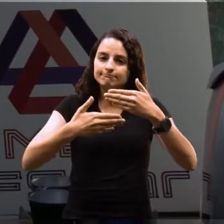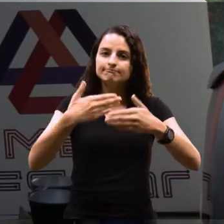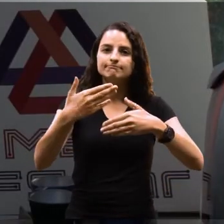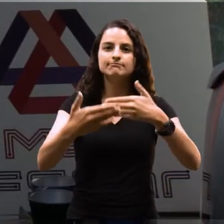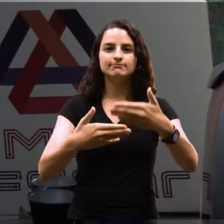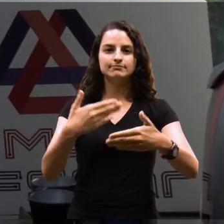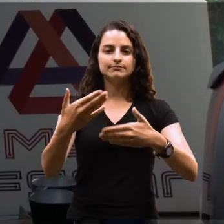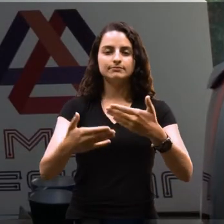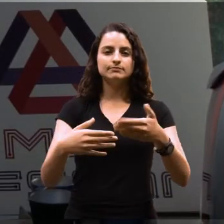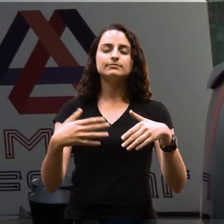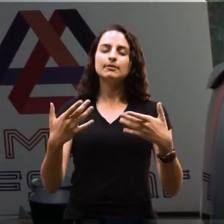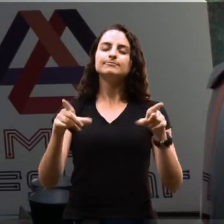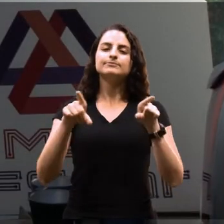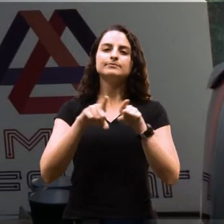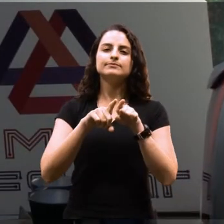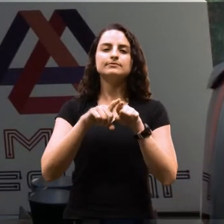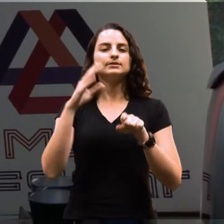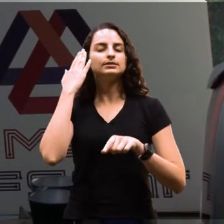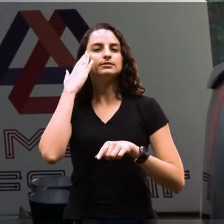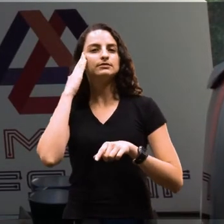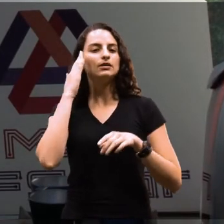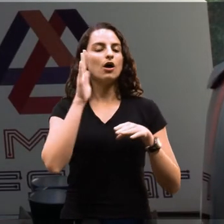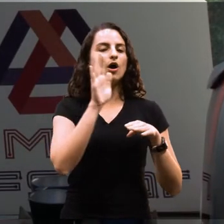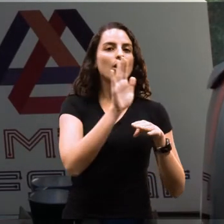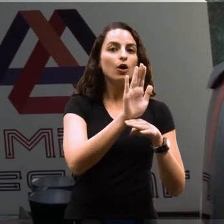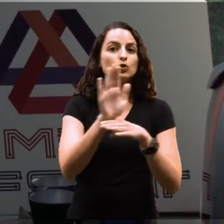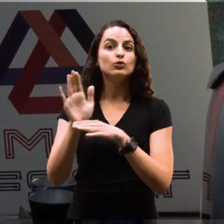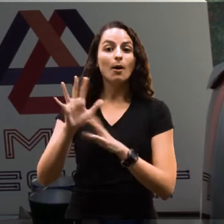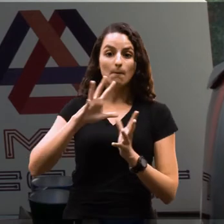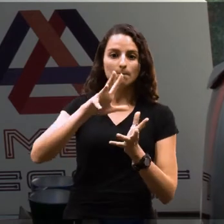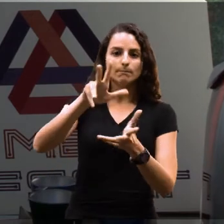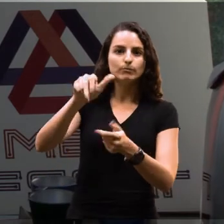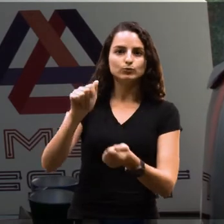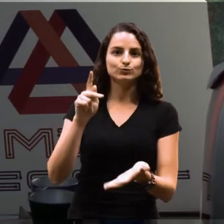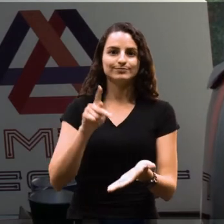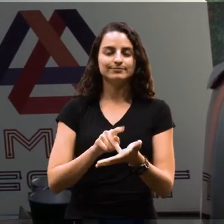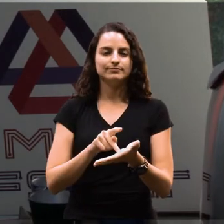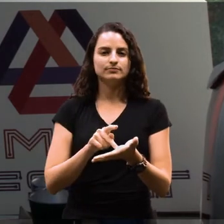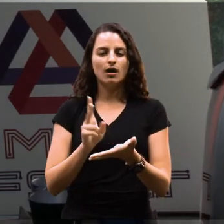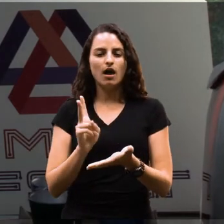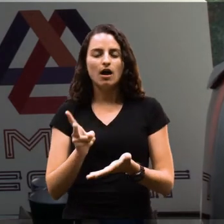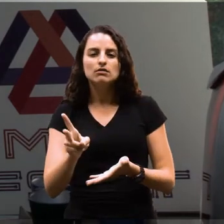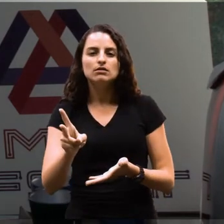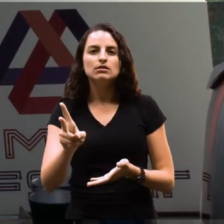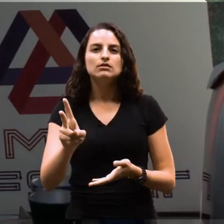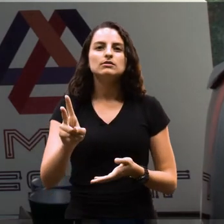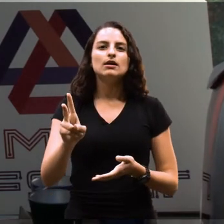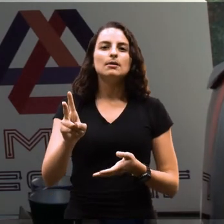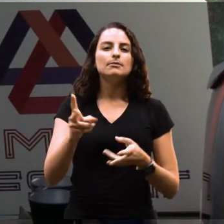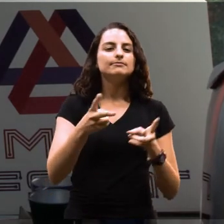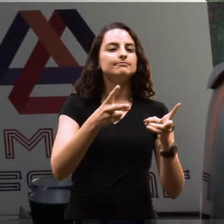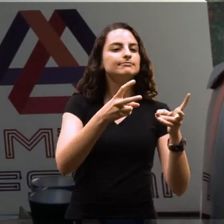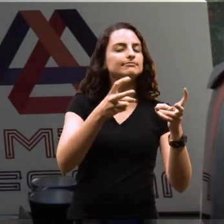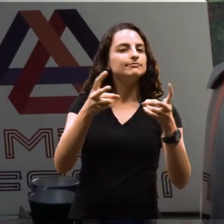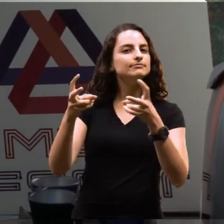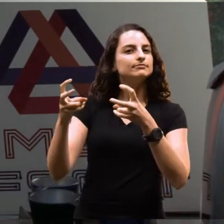efetivas. Então, também entendemos que isso é uma contribuição para o mundo. Sempre com uma